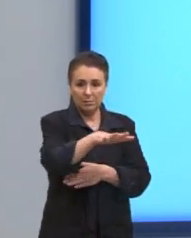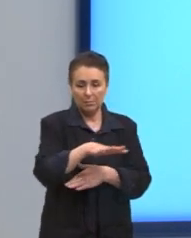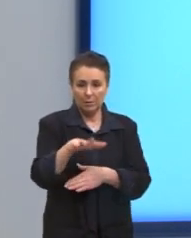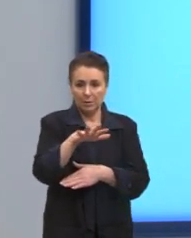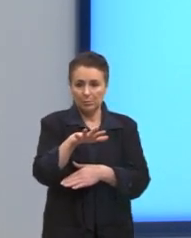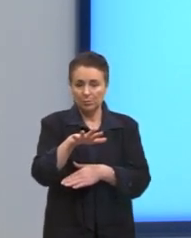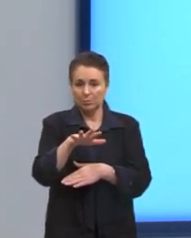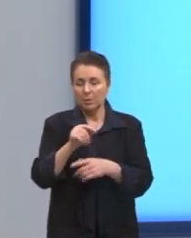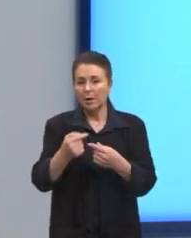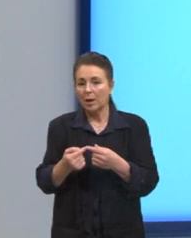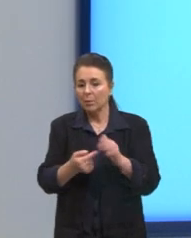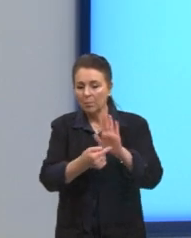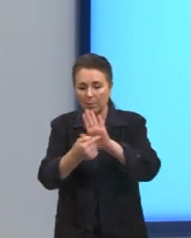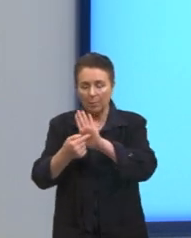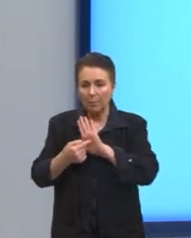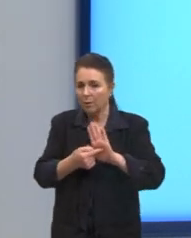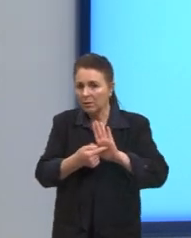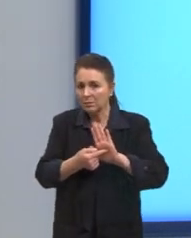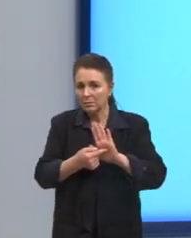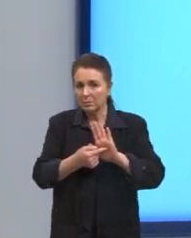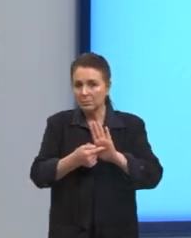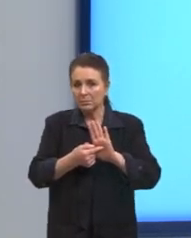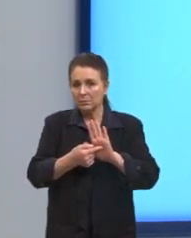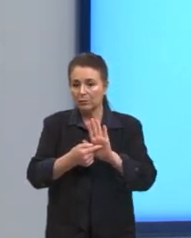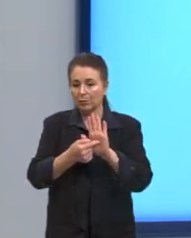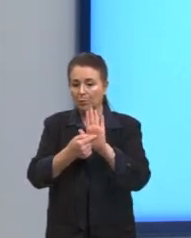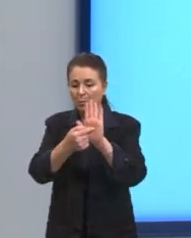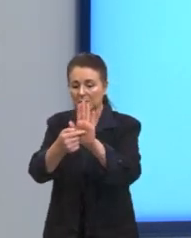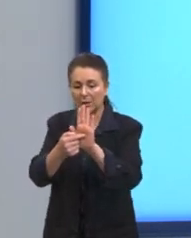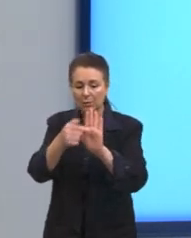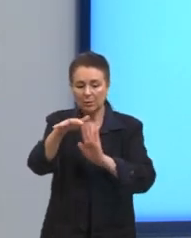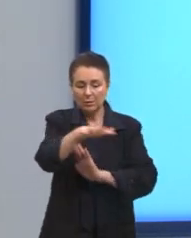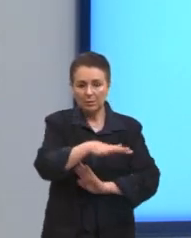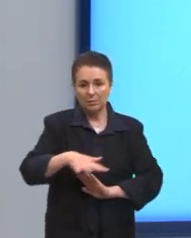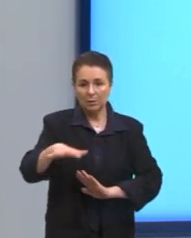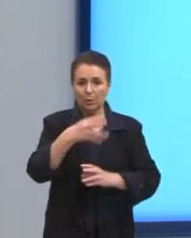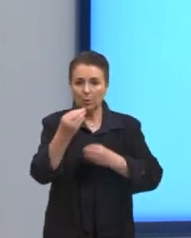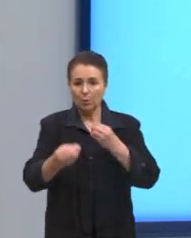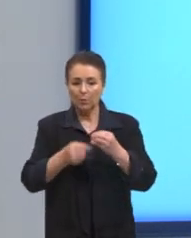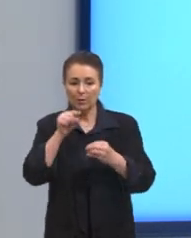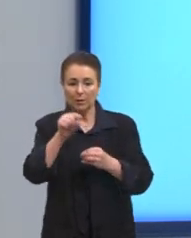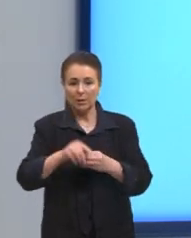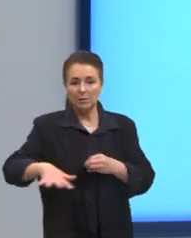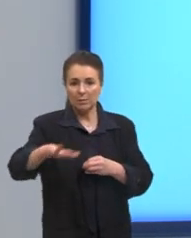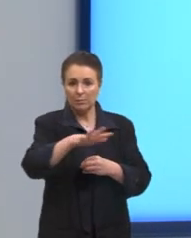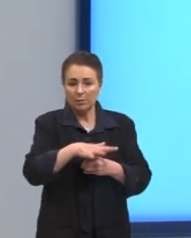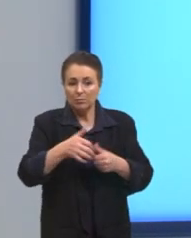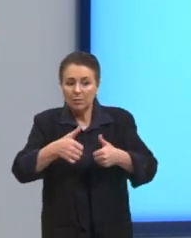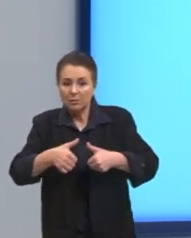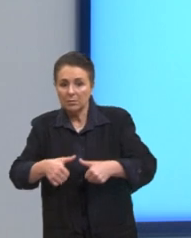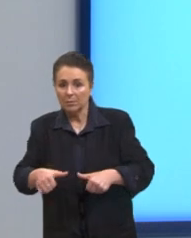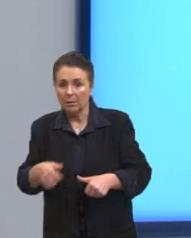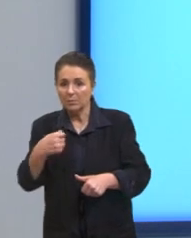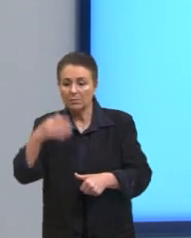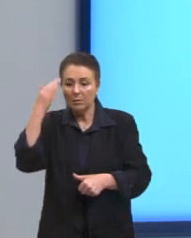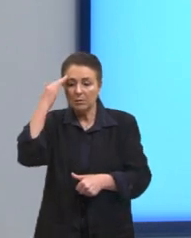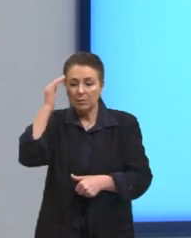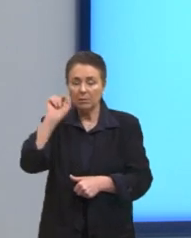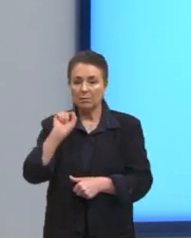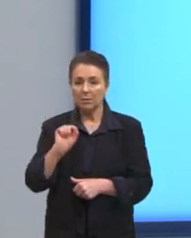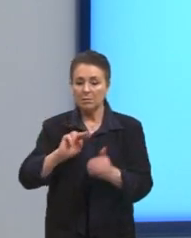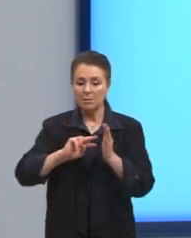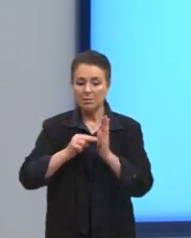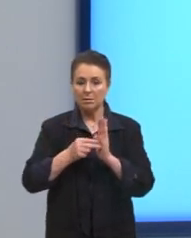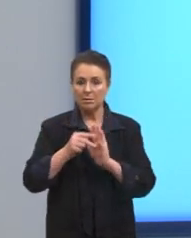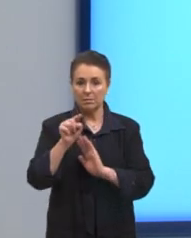a projeção desse ambiente, o projetar desse ambiente, como esse ambiente está, eu preciso entender o que é isso.